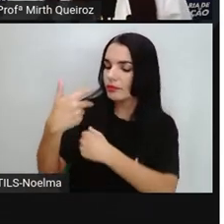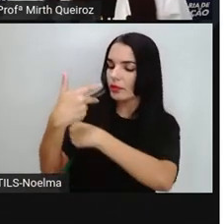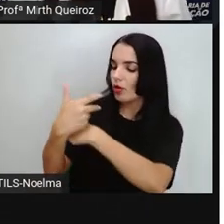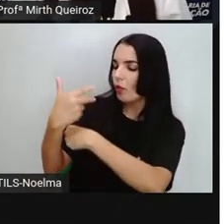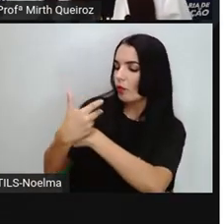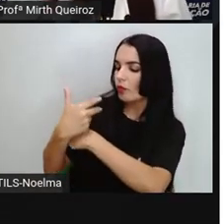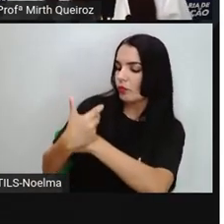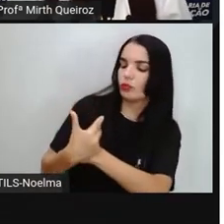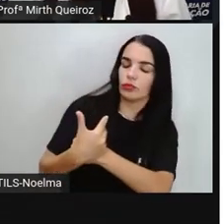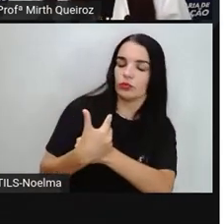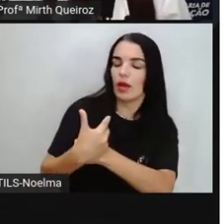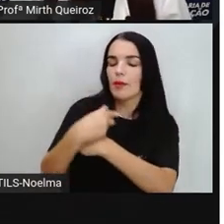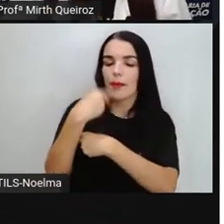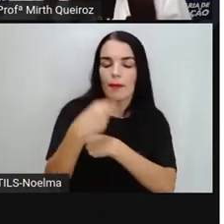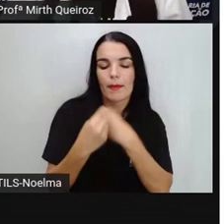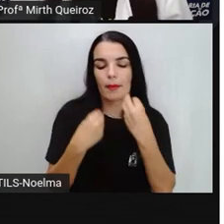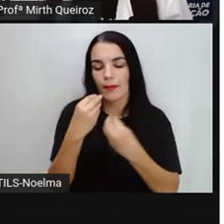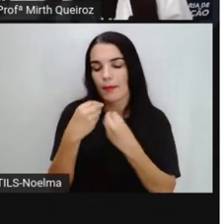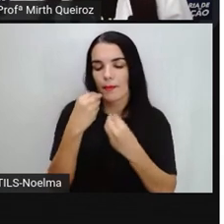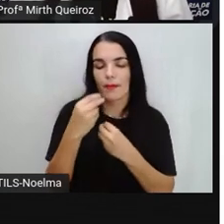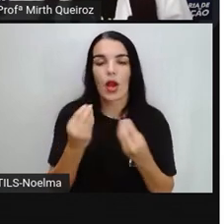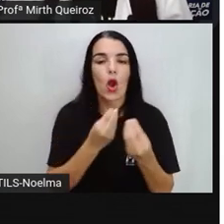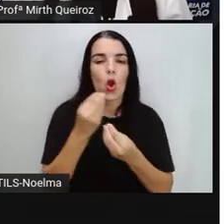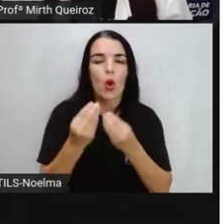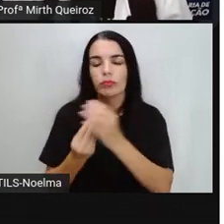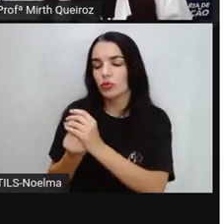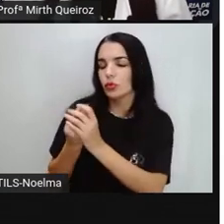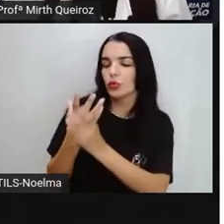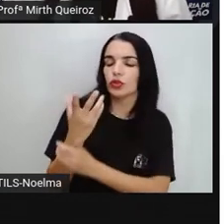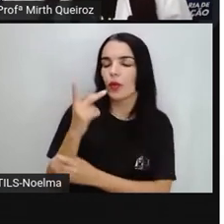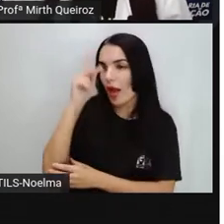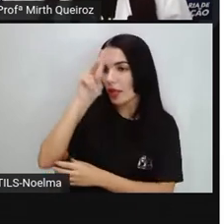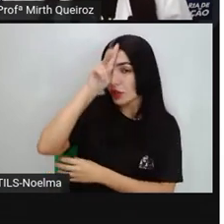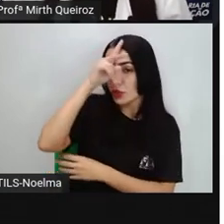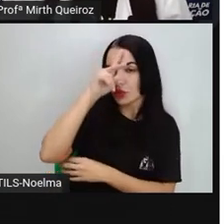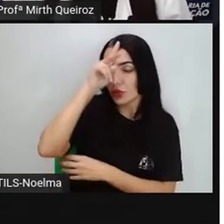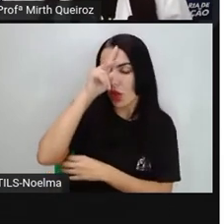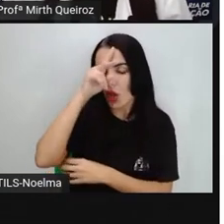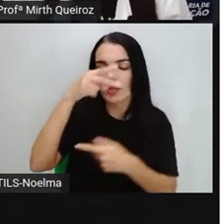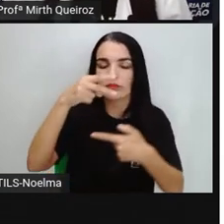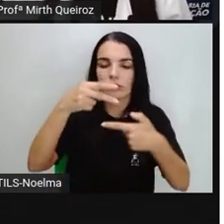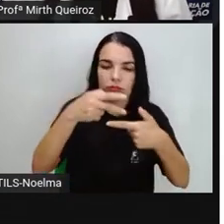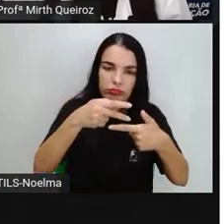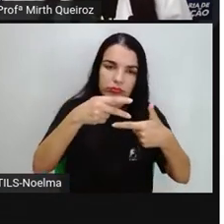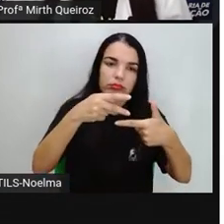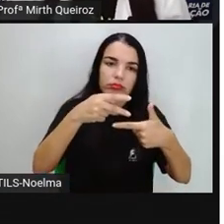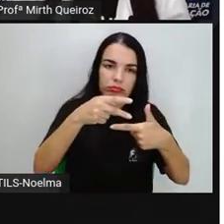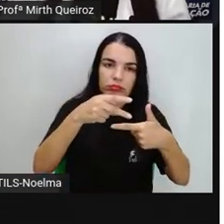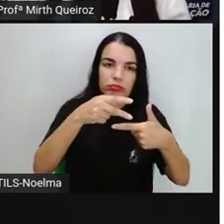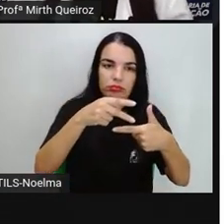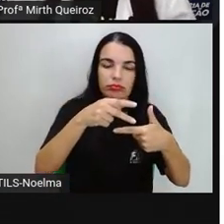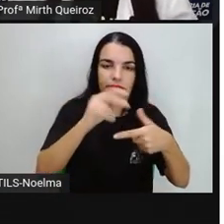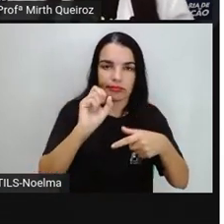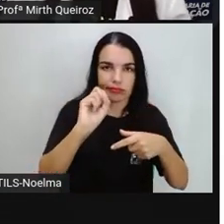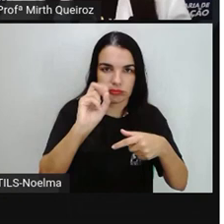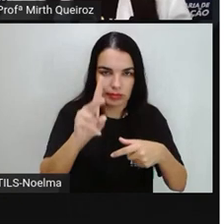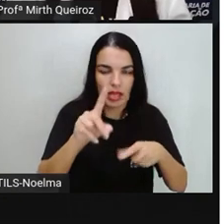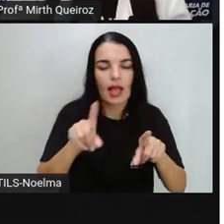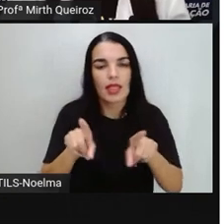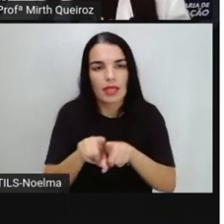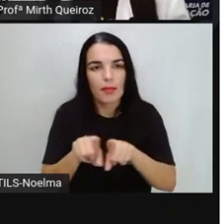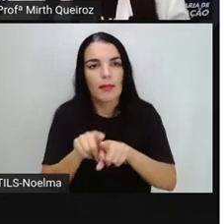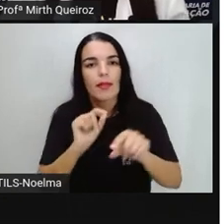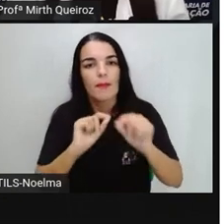história do tangrã, como surgiu o tangrã e depois montar as suas peças aí, mostrar o